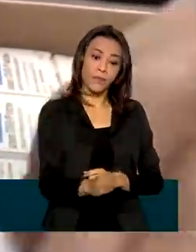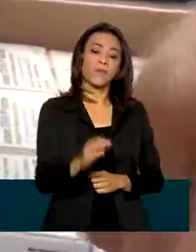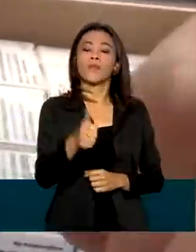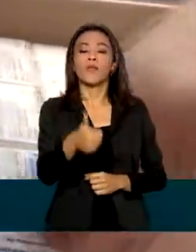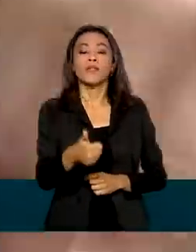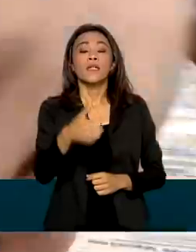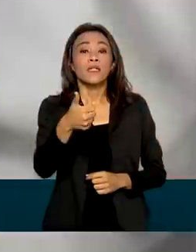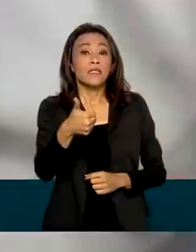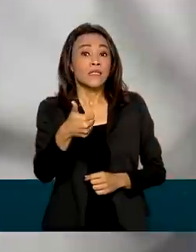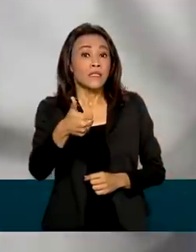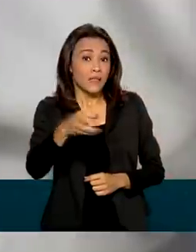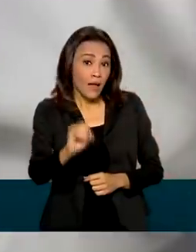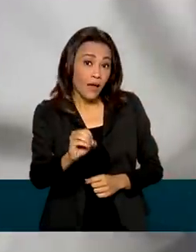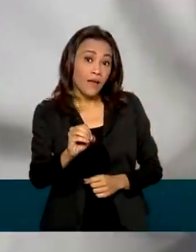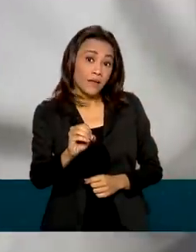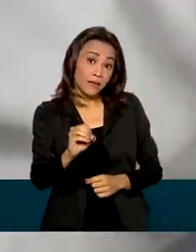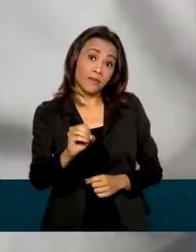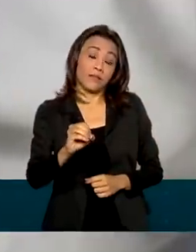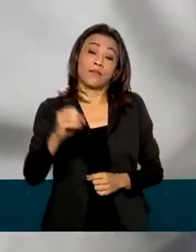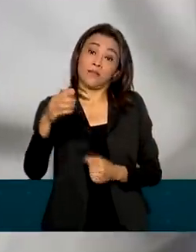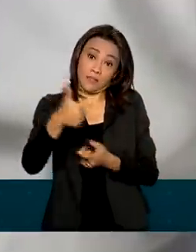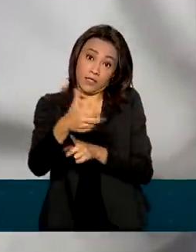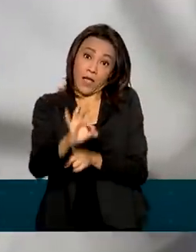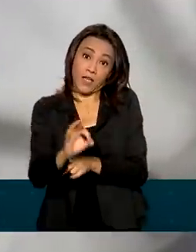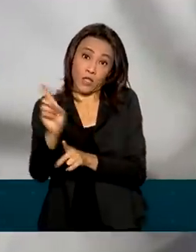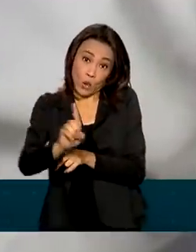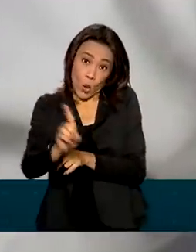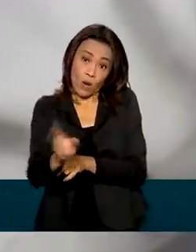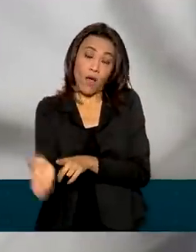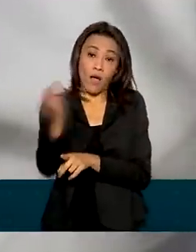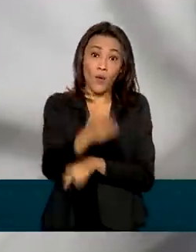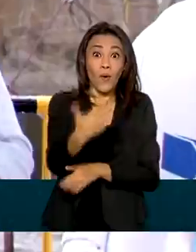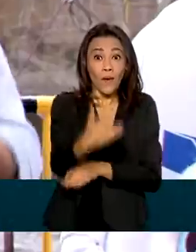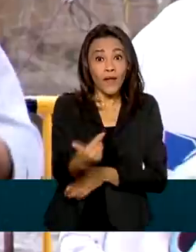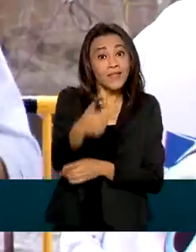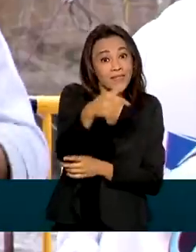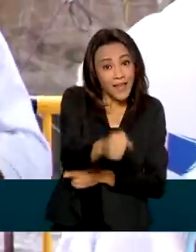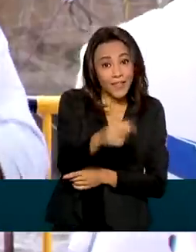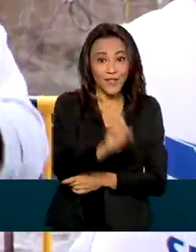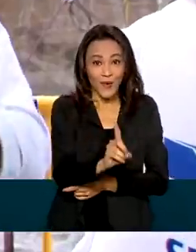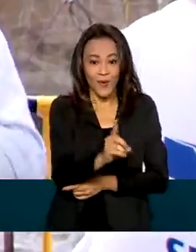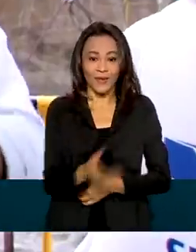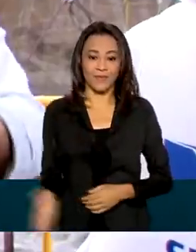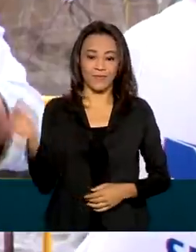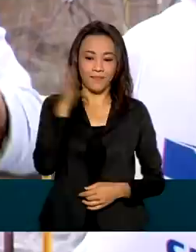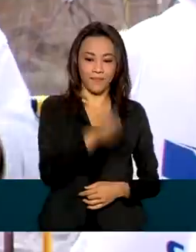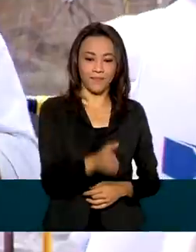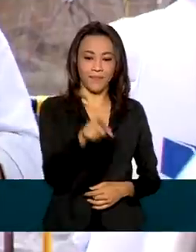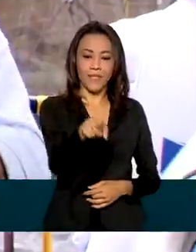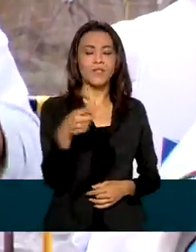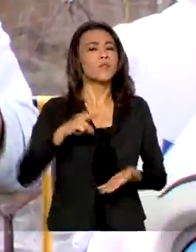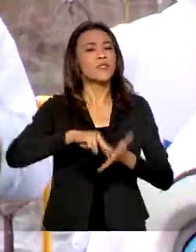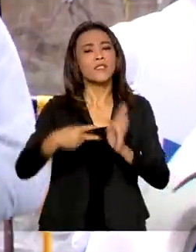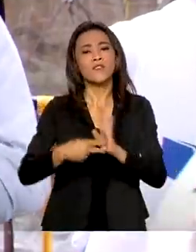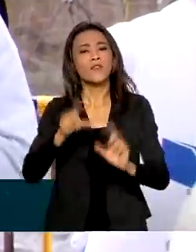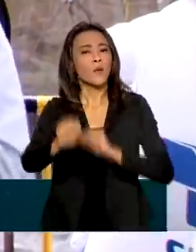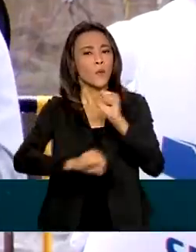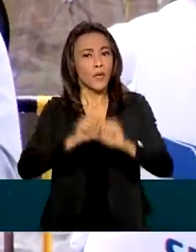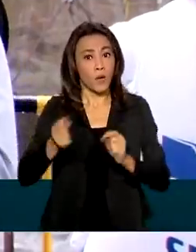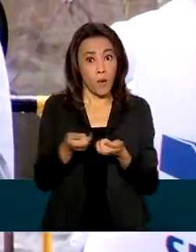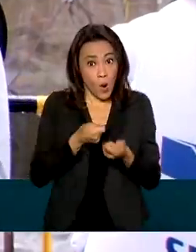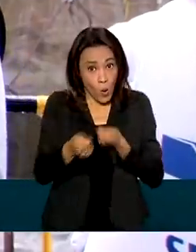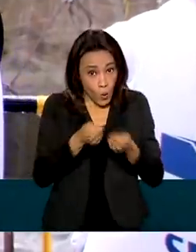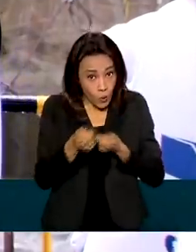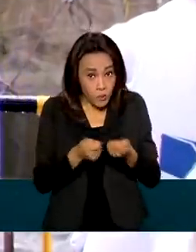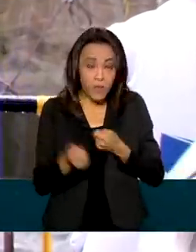originalmente, para 7 dólares e 50 centavos cada dose. Ou seja, isso corresponde a uma economia